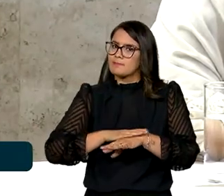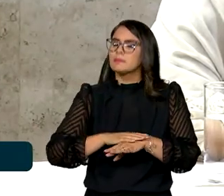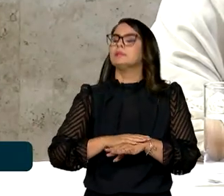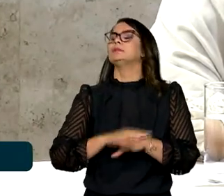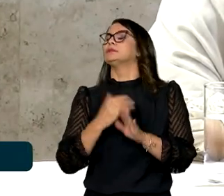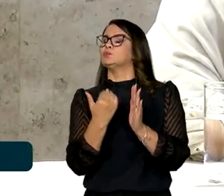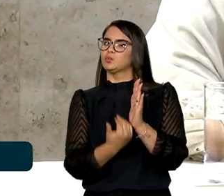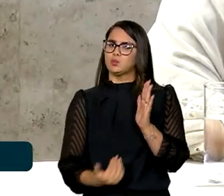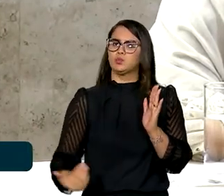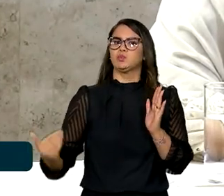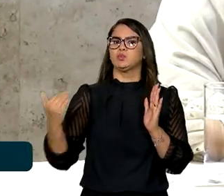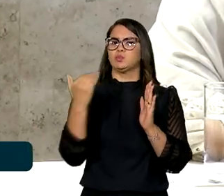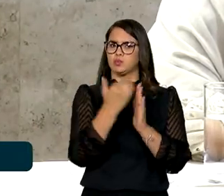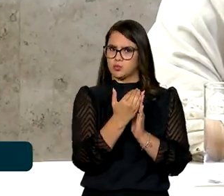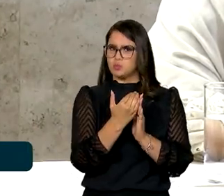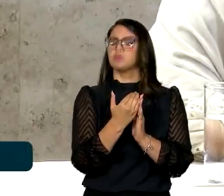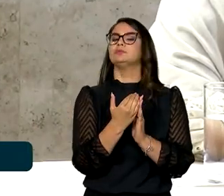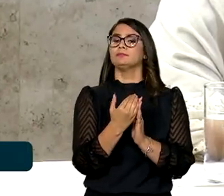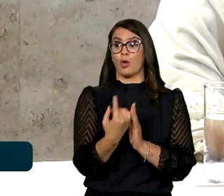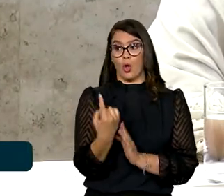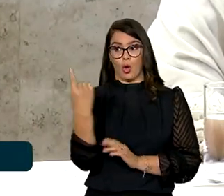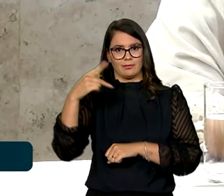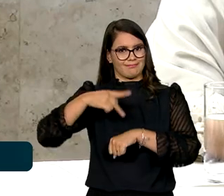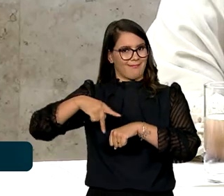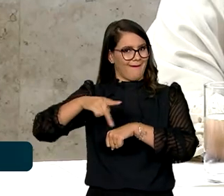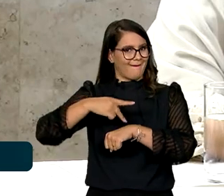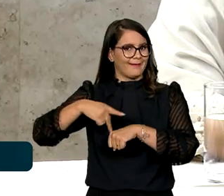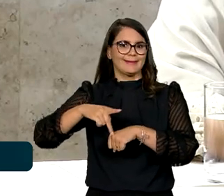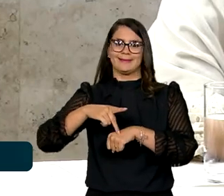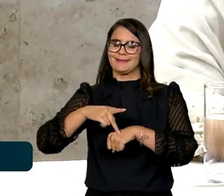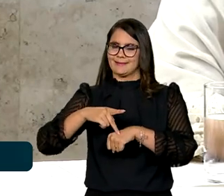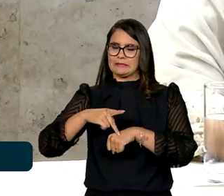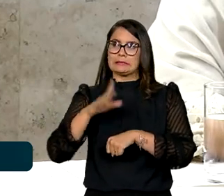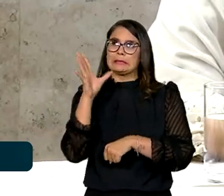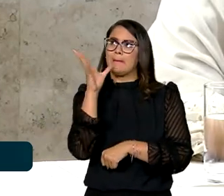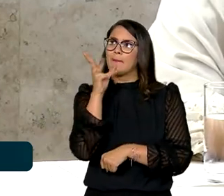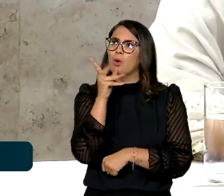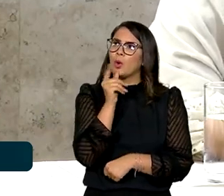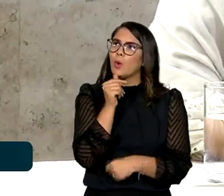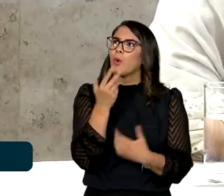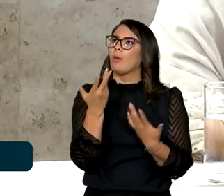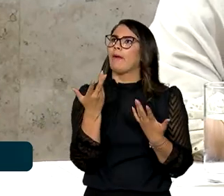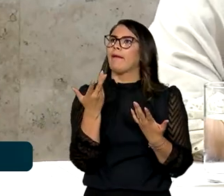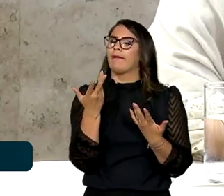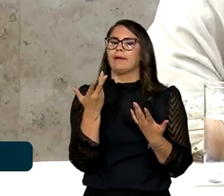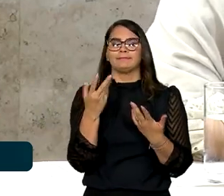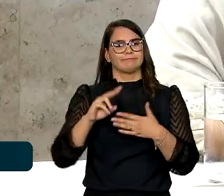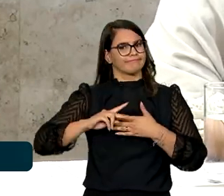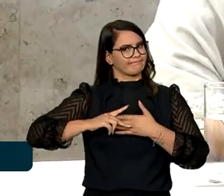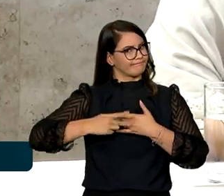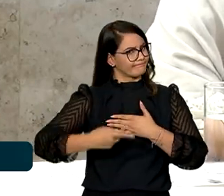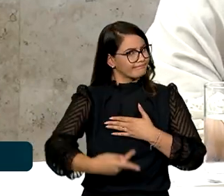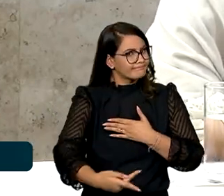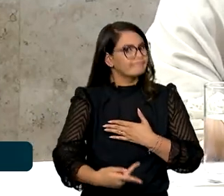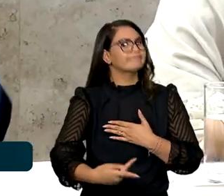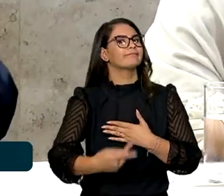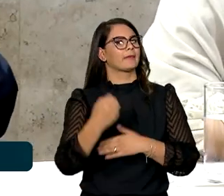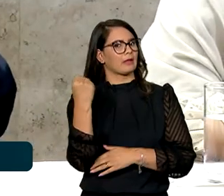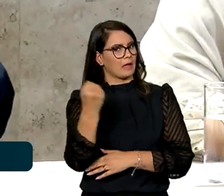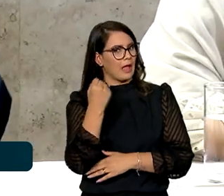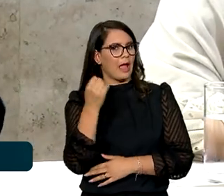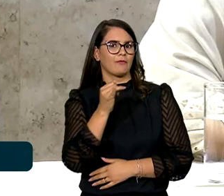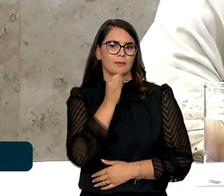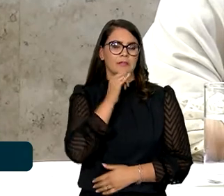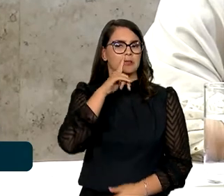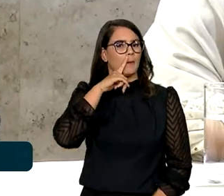sobressaltos nos últimos tempos que em outros países levaram a consequências mais graves,